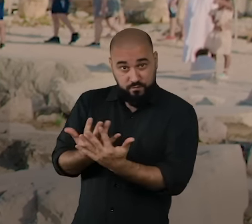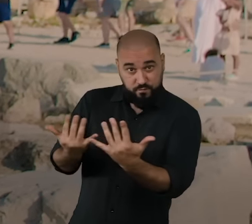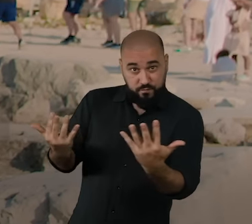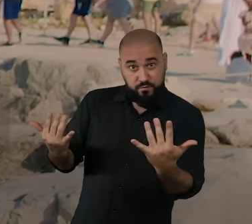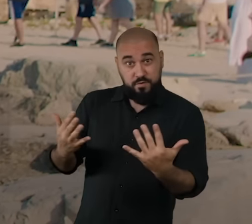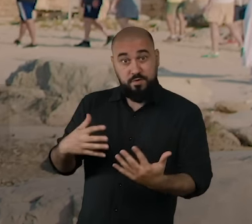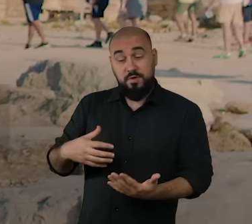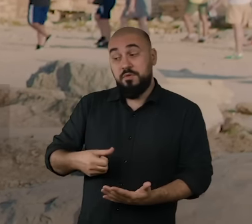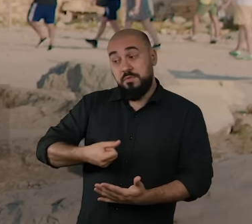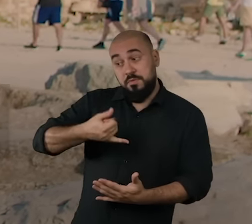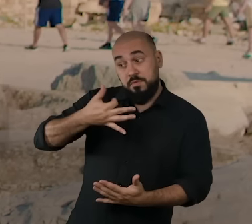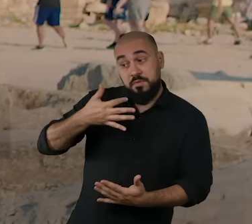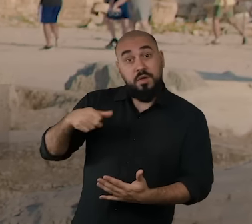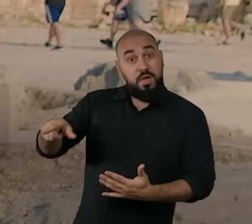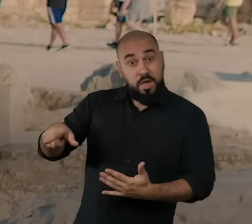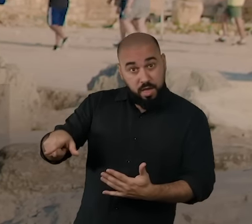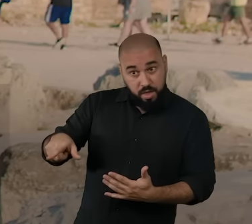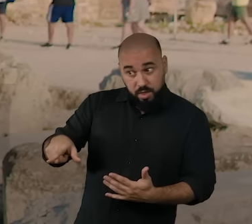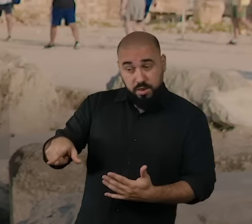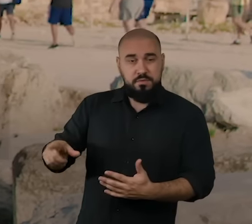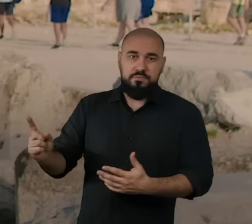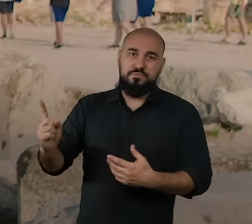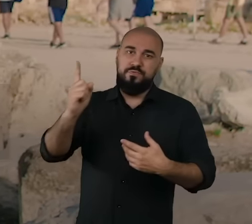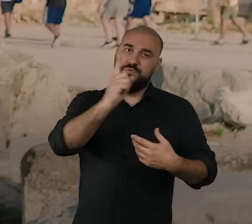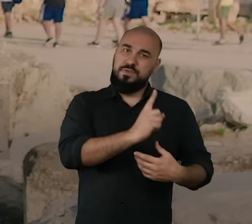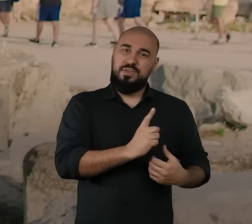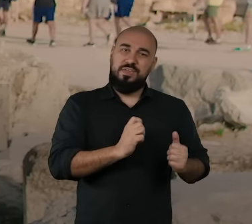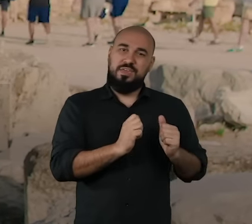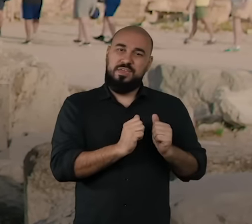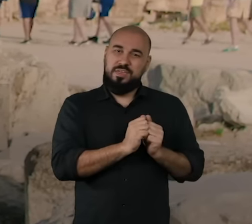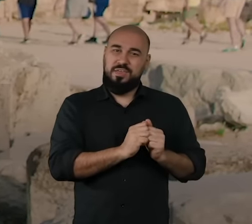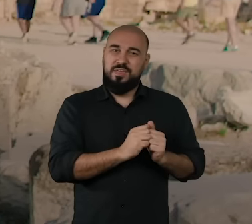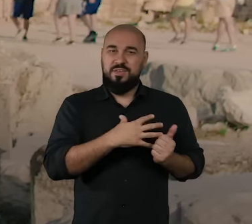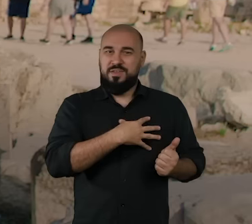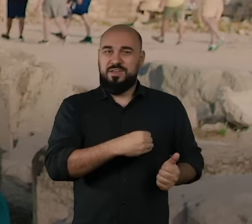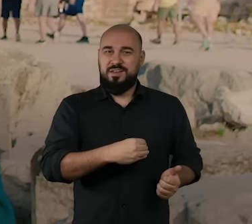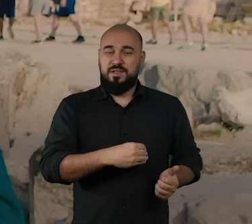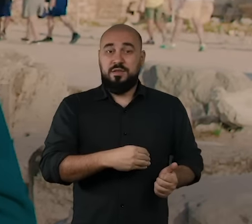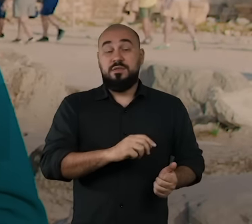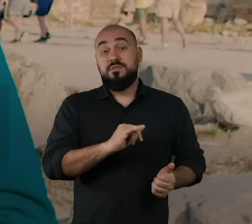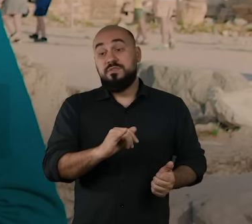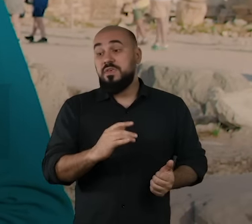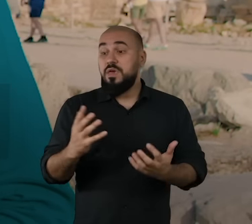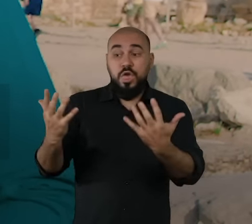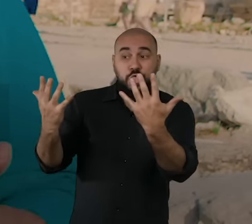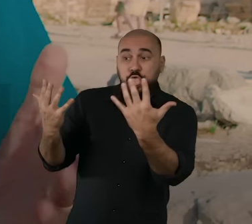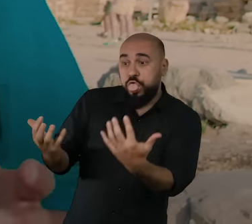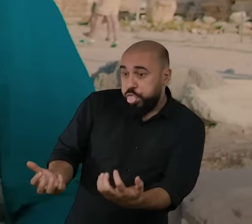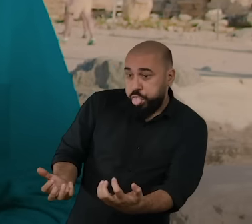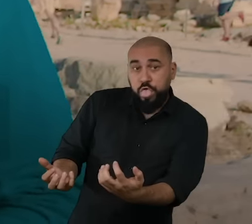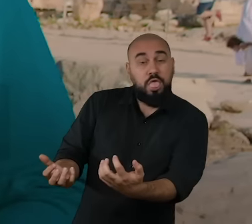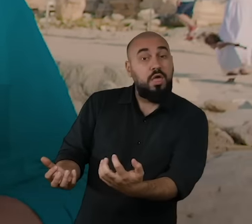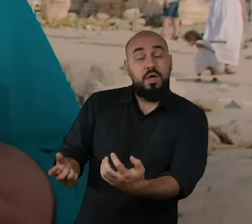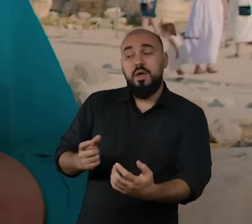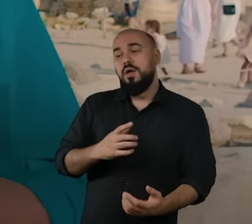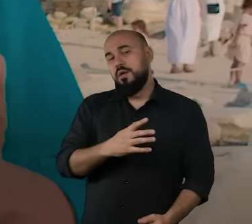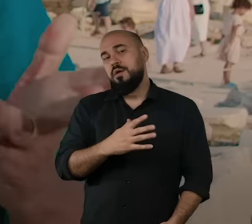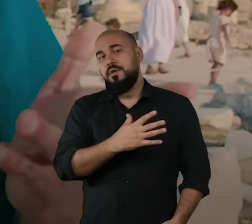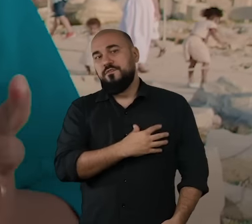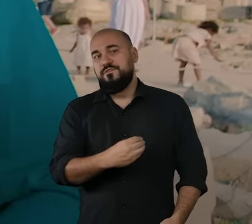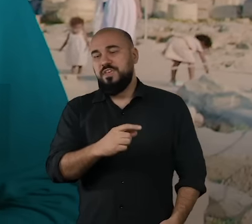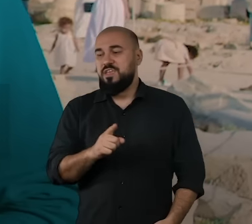bom resultado, ou havia um período de escassez e estiagem, é porque a filha de Deméter estava no inferno com o marido, e sua mãe estava